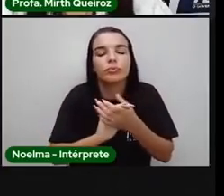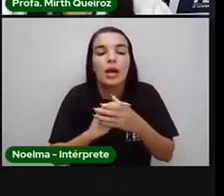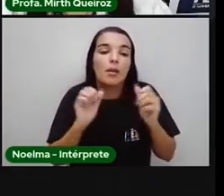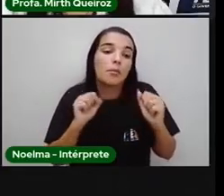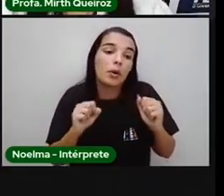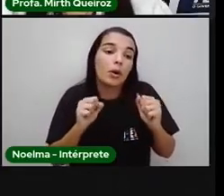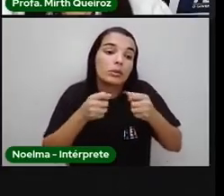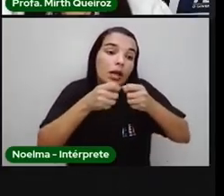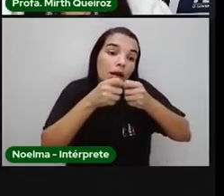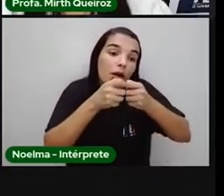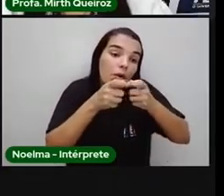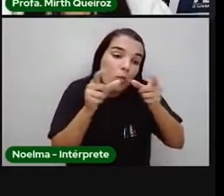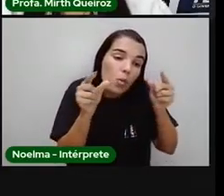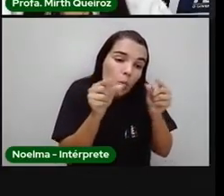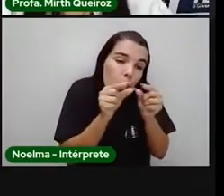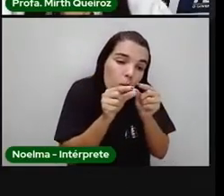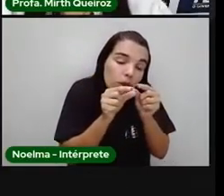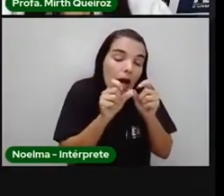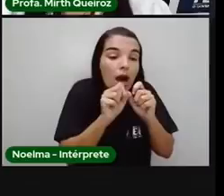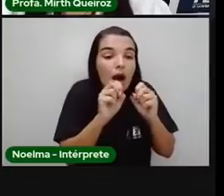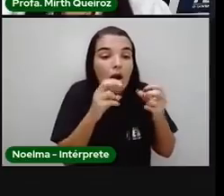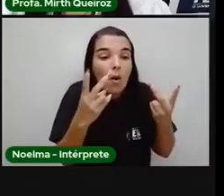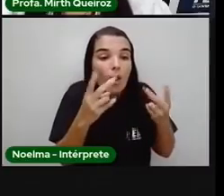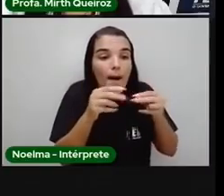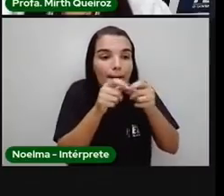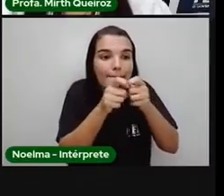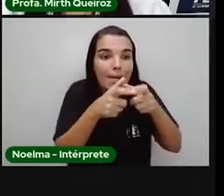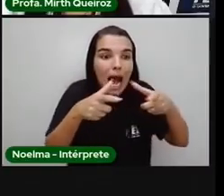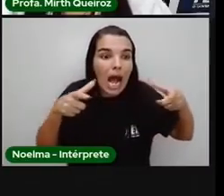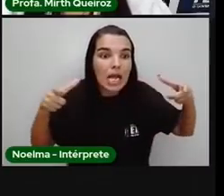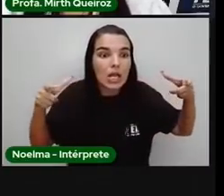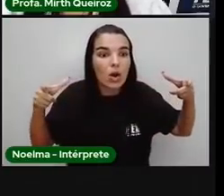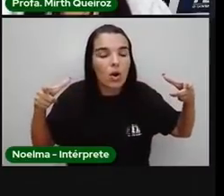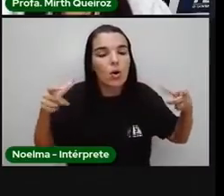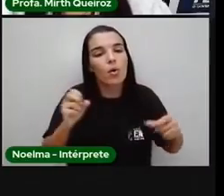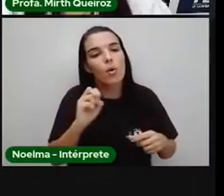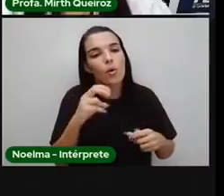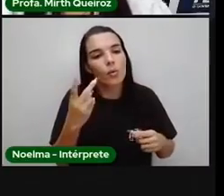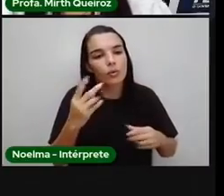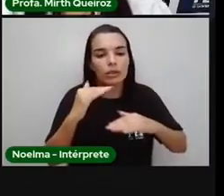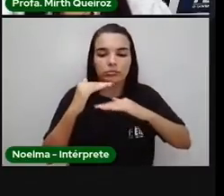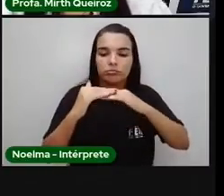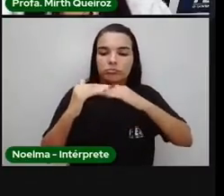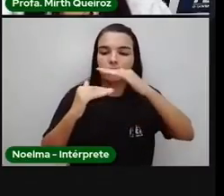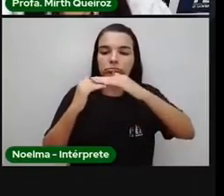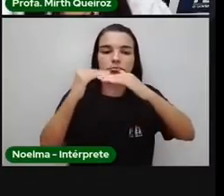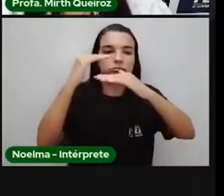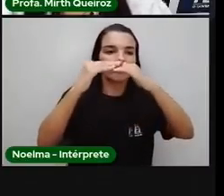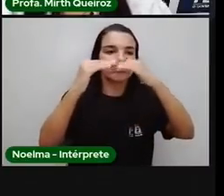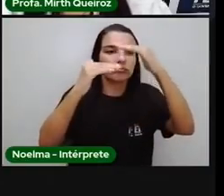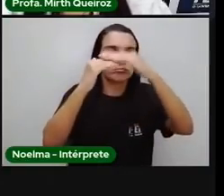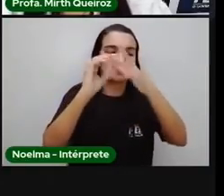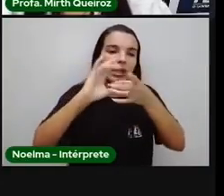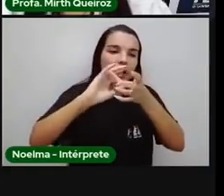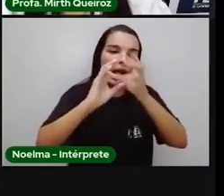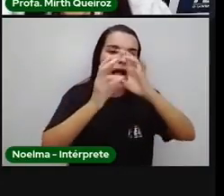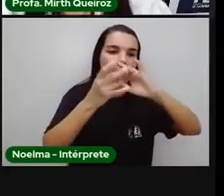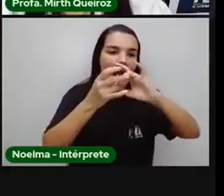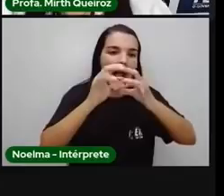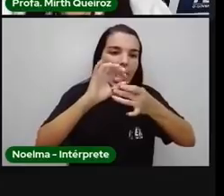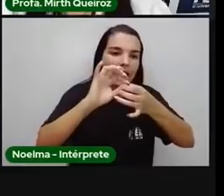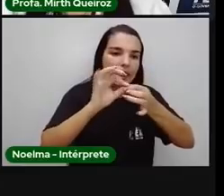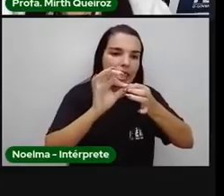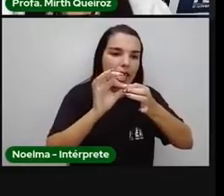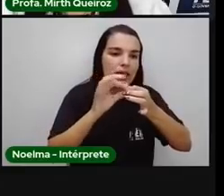a gente pode ter uma cadeia alimentar que seja maior, ou a gente pode ter várias cadeias alimentares, um dentro do outro, que a gente vai